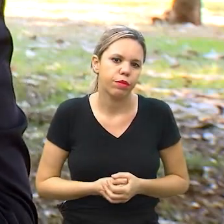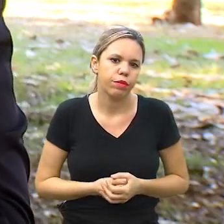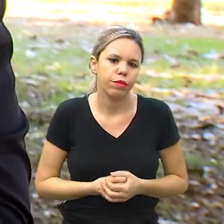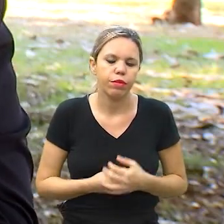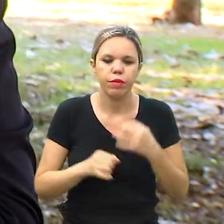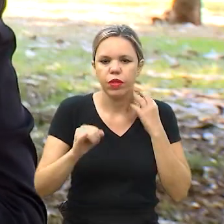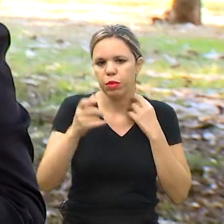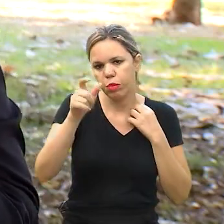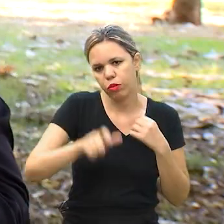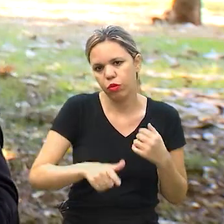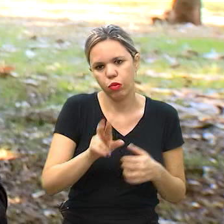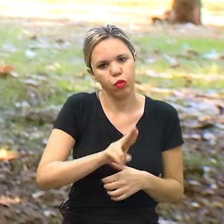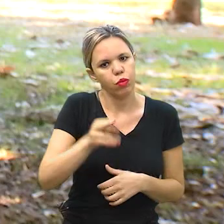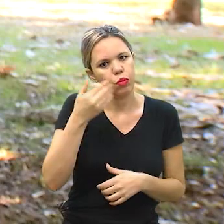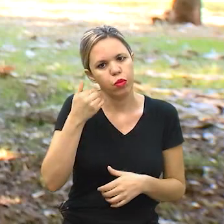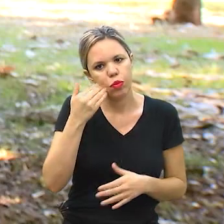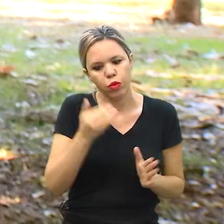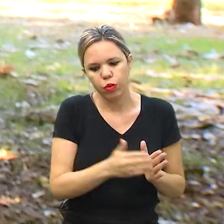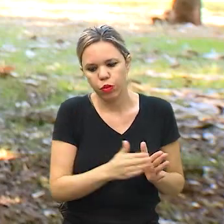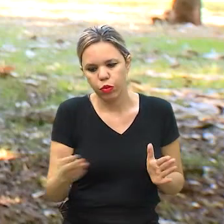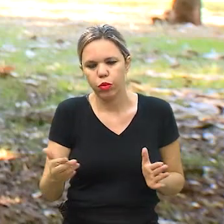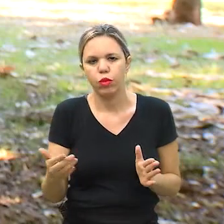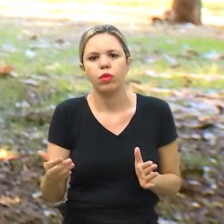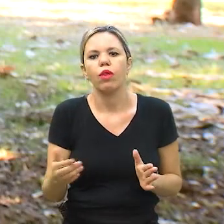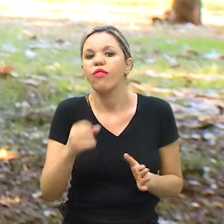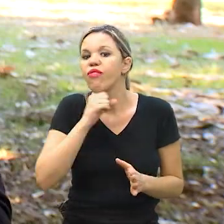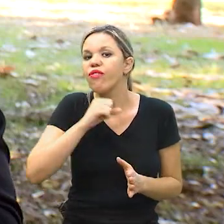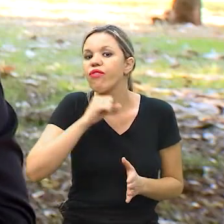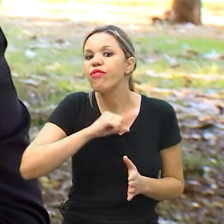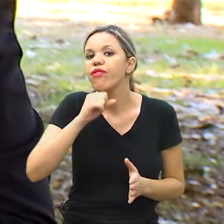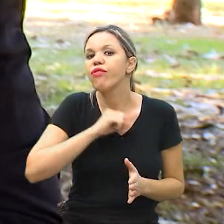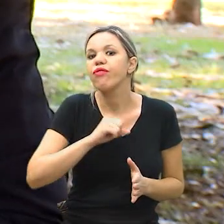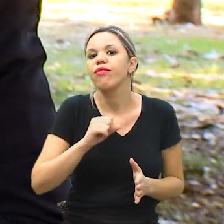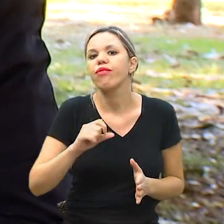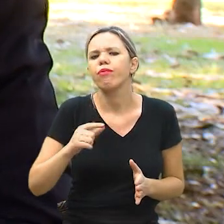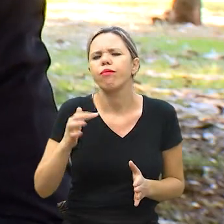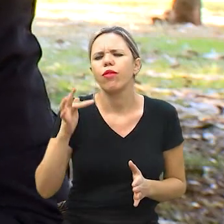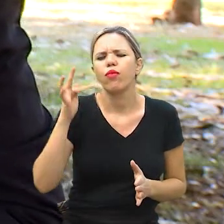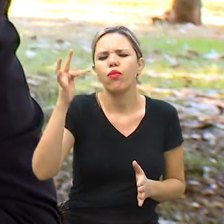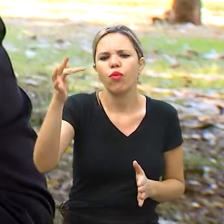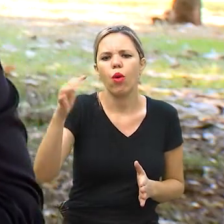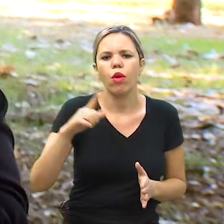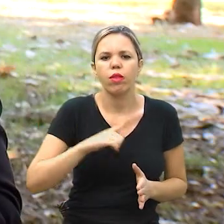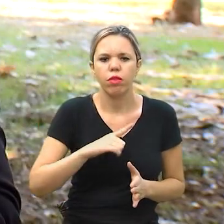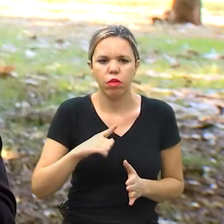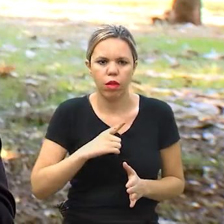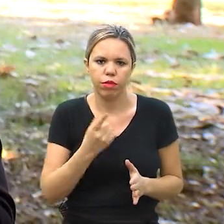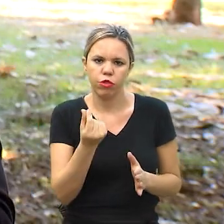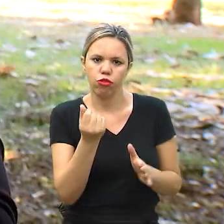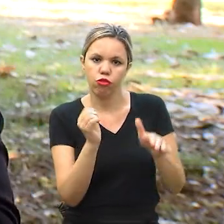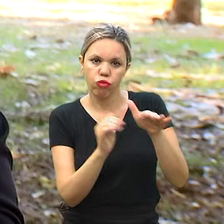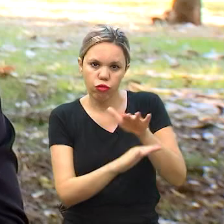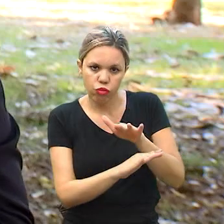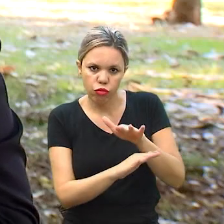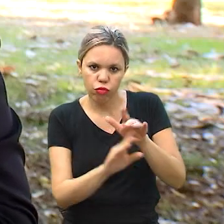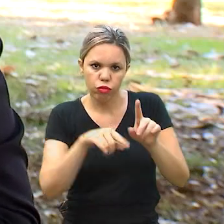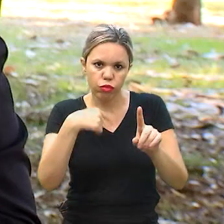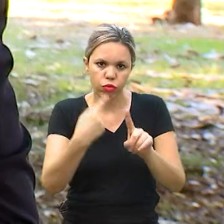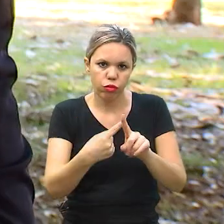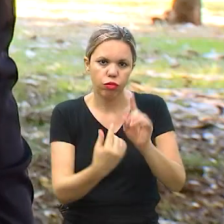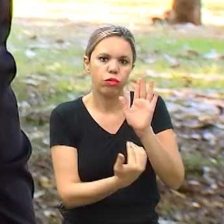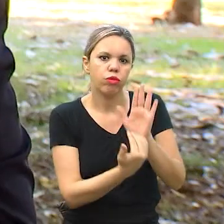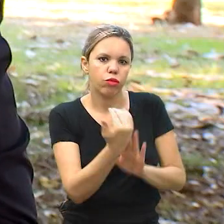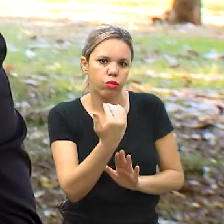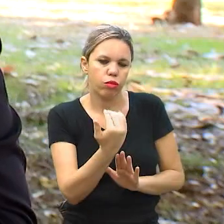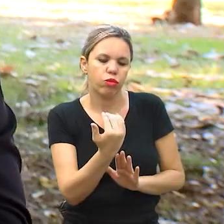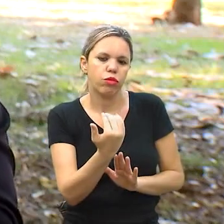ovos, se a pessoa não utilizar aquilo ali durante a sua segunda idade, por exemplo, lá na terceira idade ela teve uma reserva financeira a mais, né? Isso